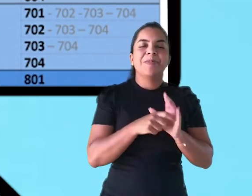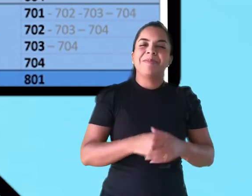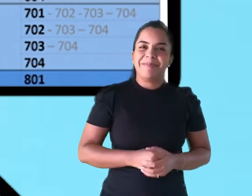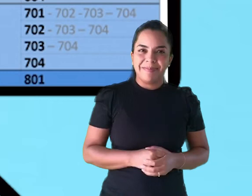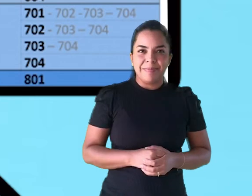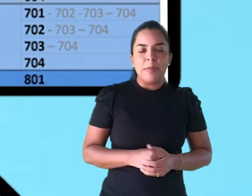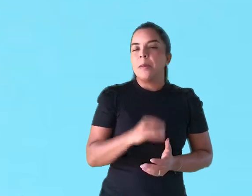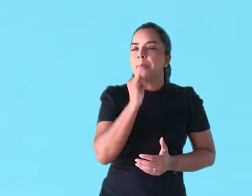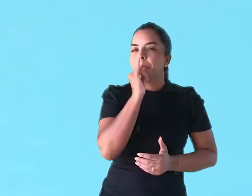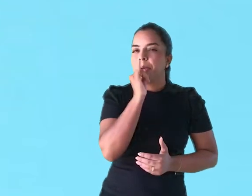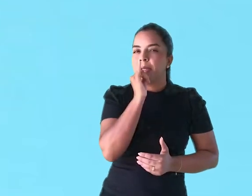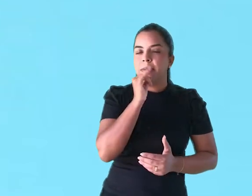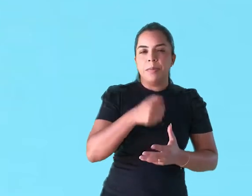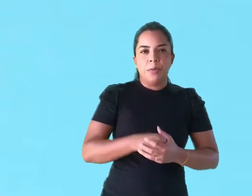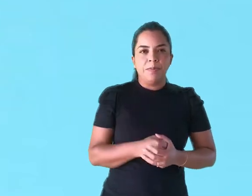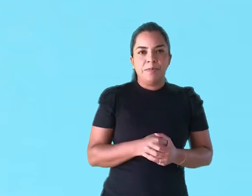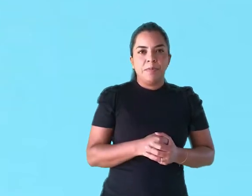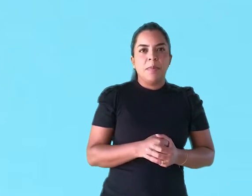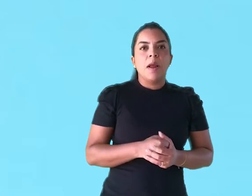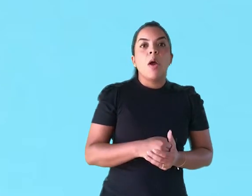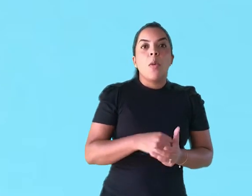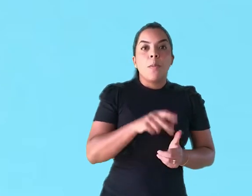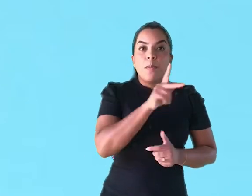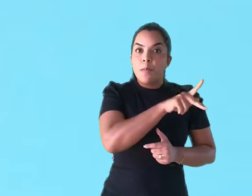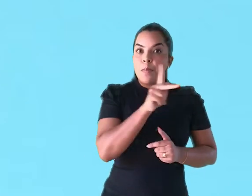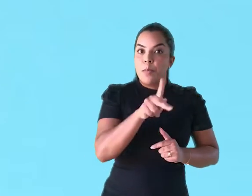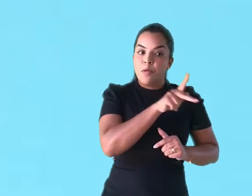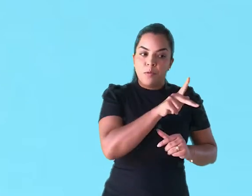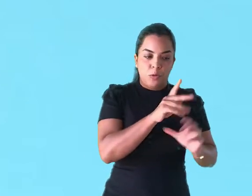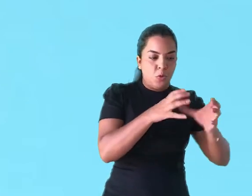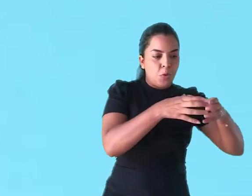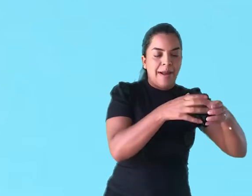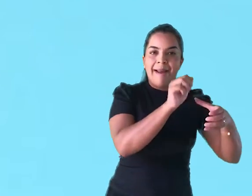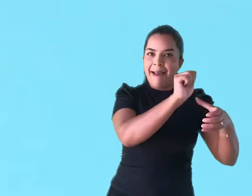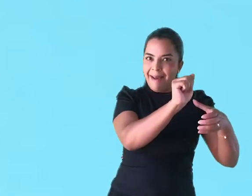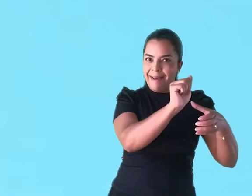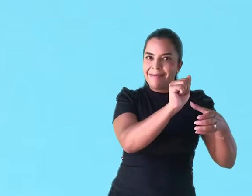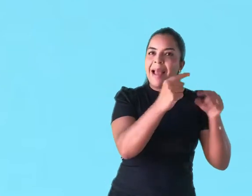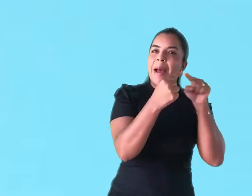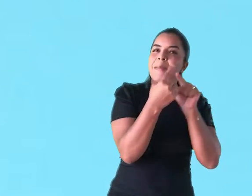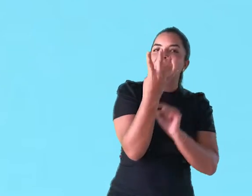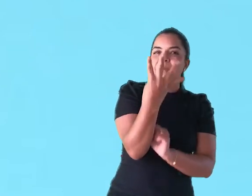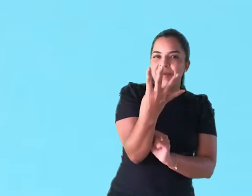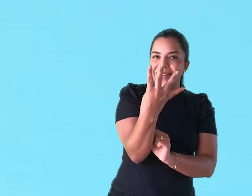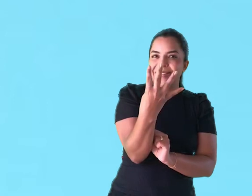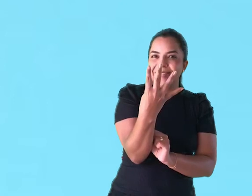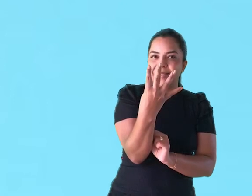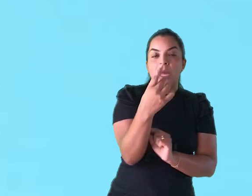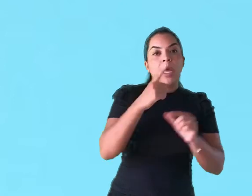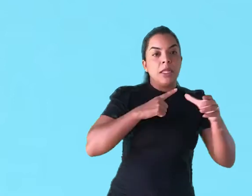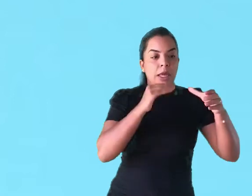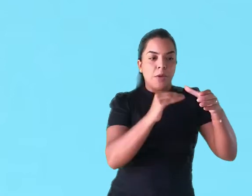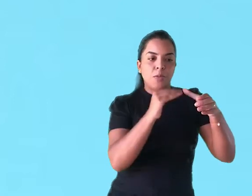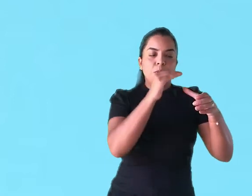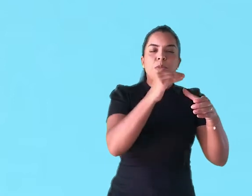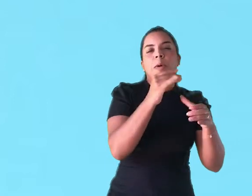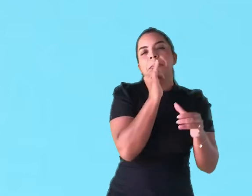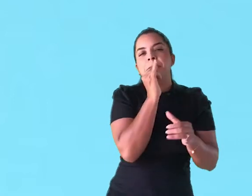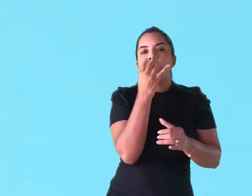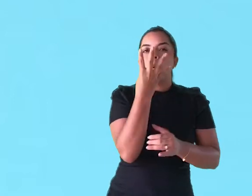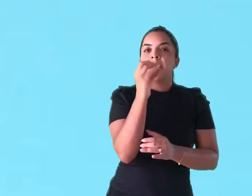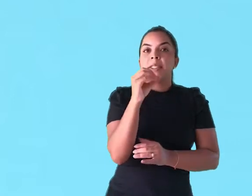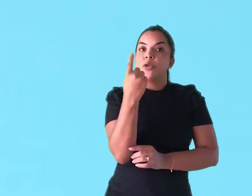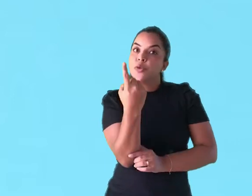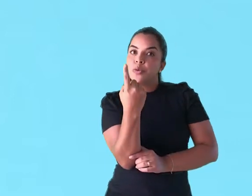correspondente, como por exemplo, a classe A vem discriminada como quatro e seus níveis como